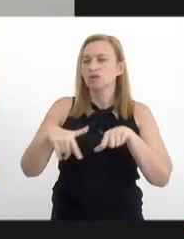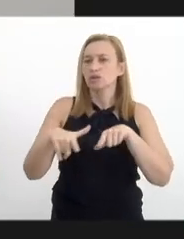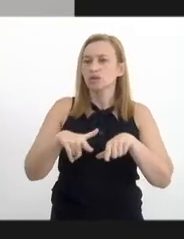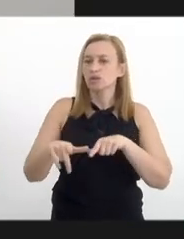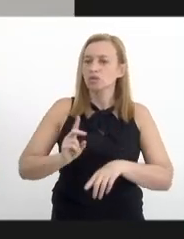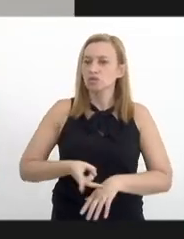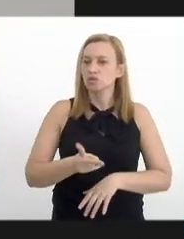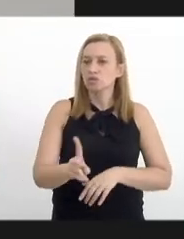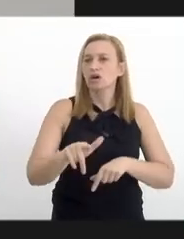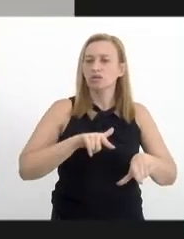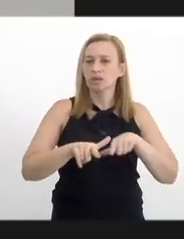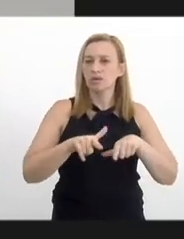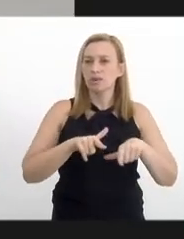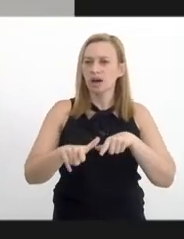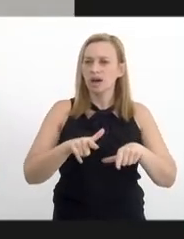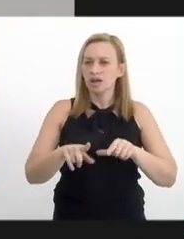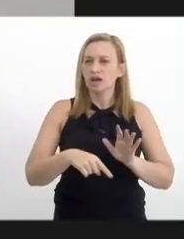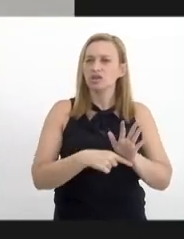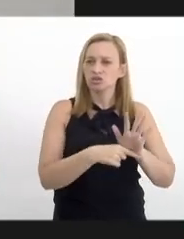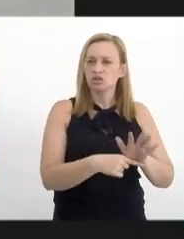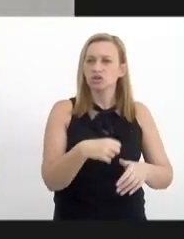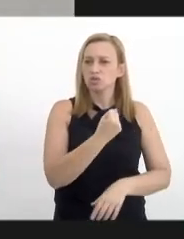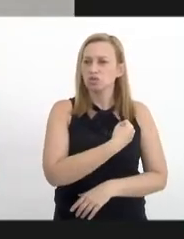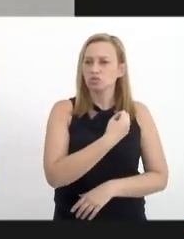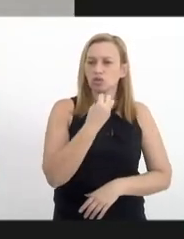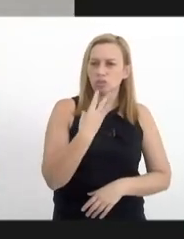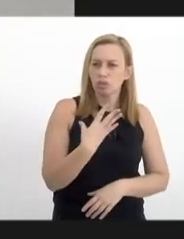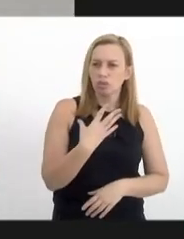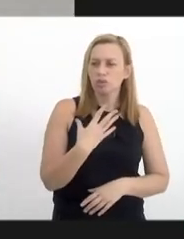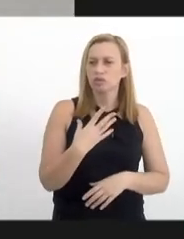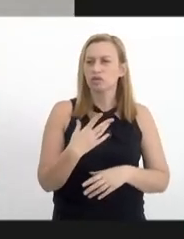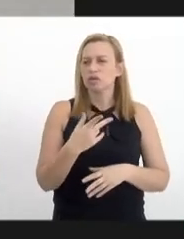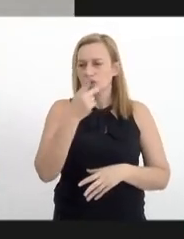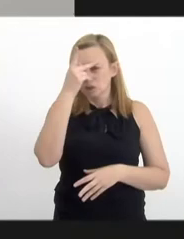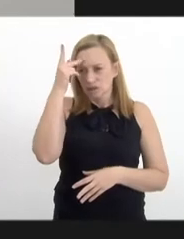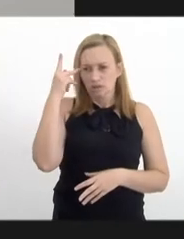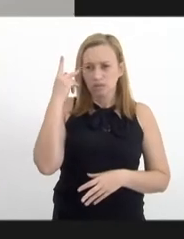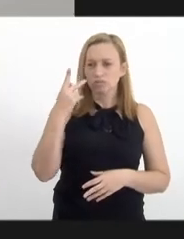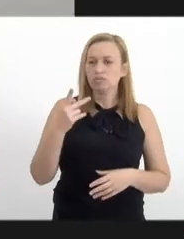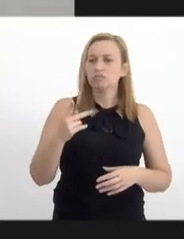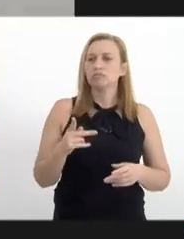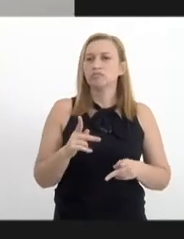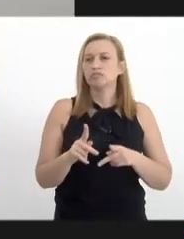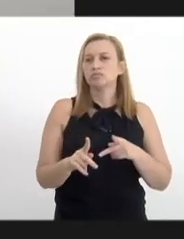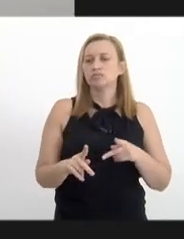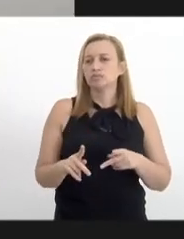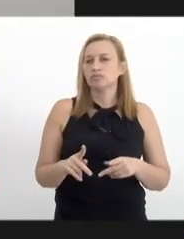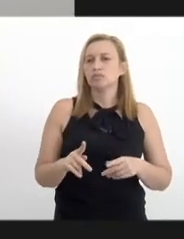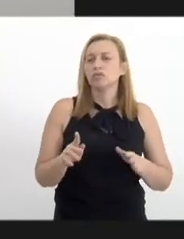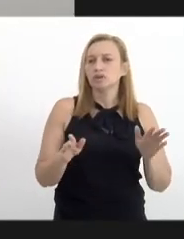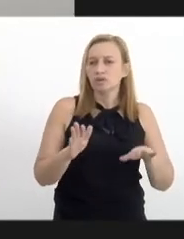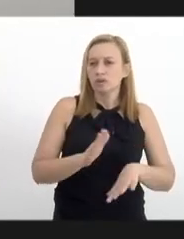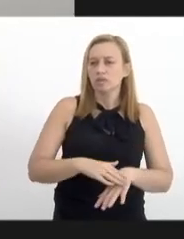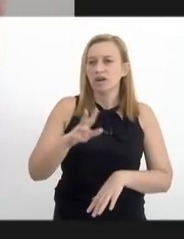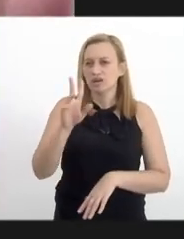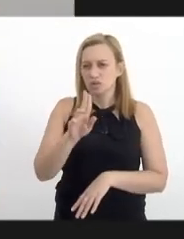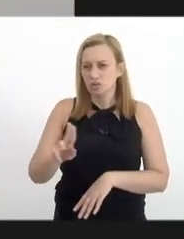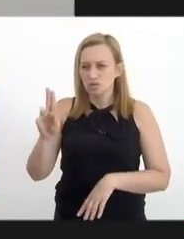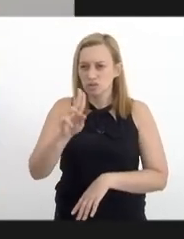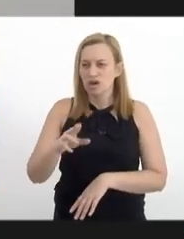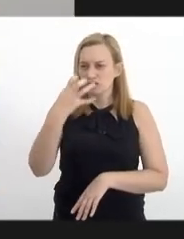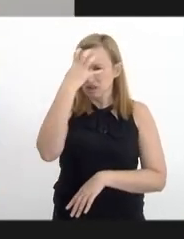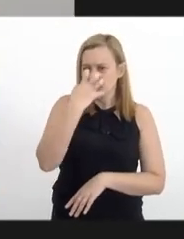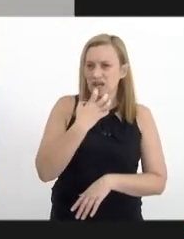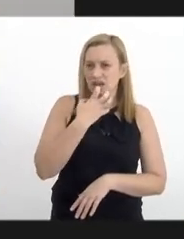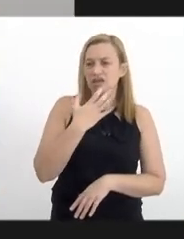serviços em funcionamento atendendo uma parcela bastante significativa da população, principalmente dos usuários mais graves que a gente